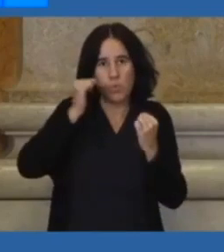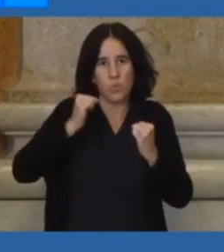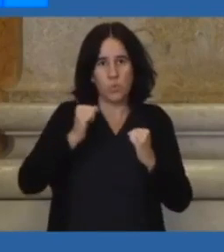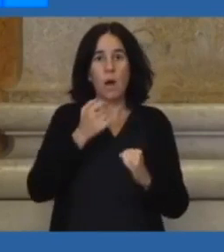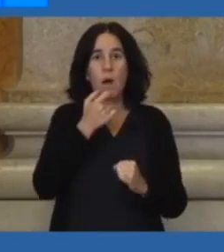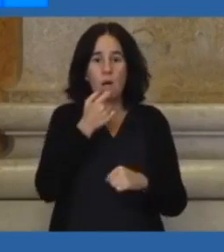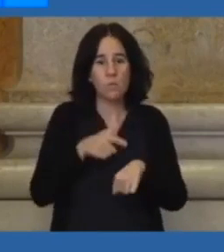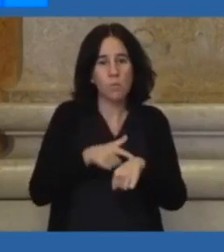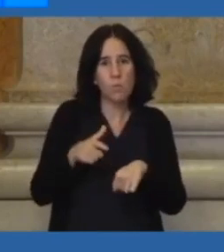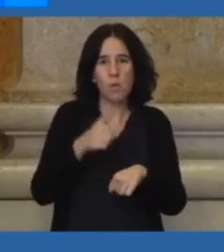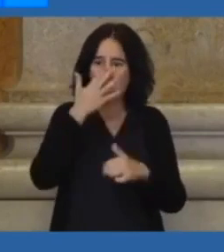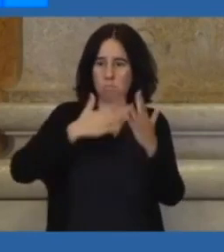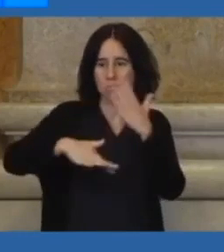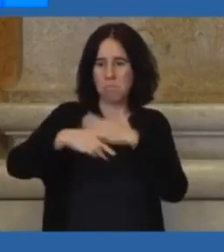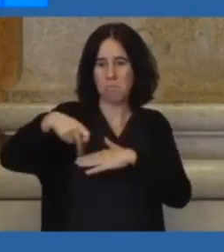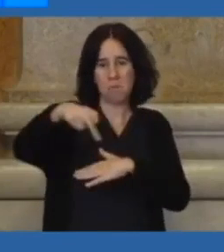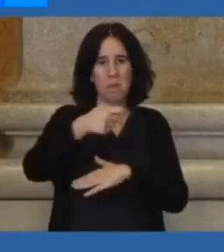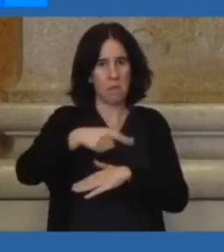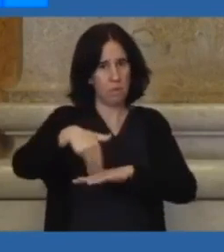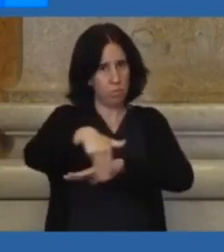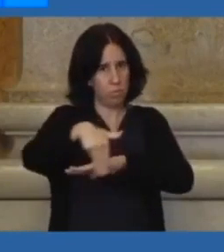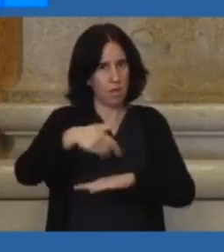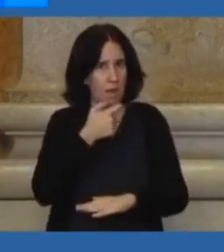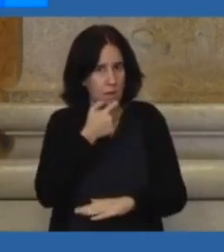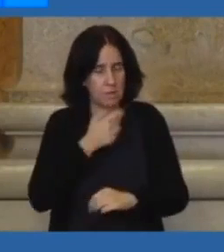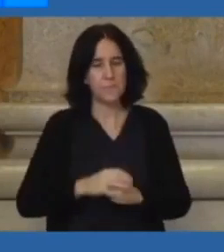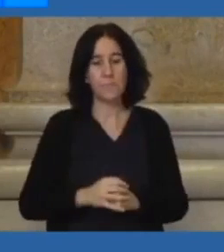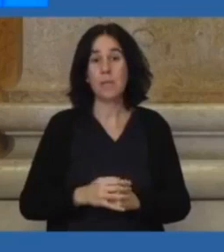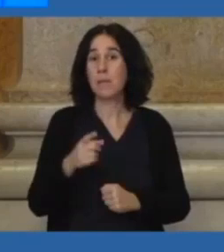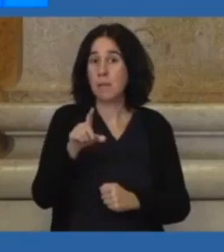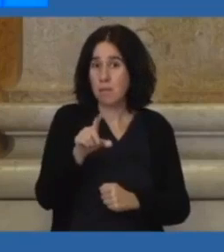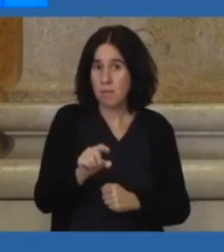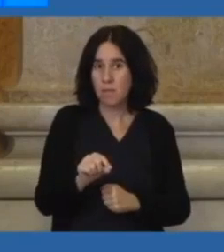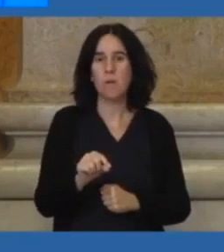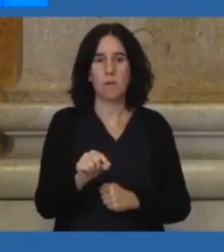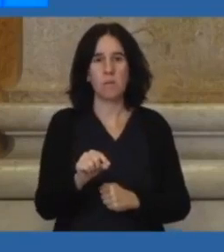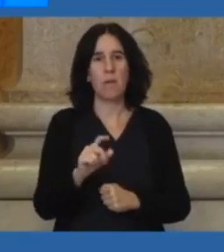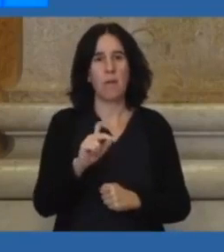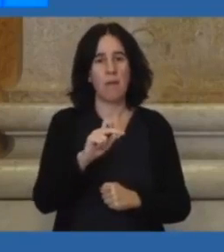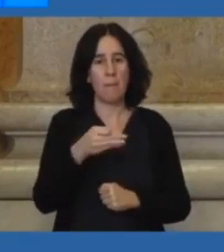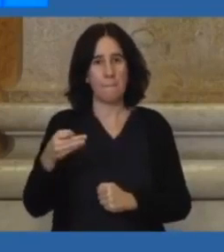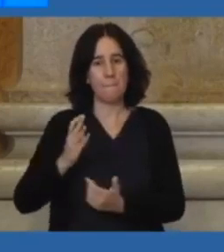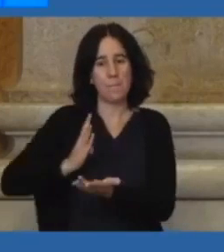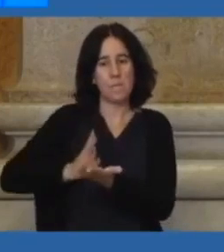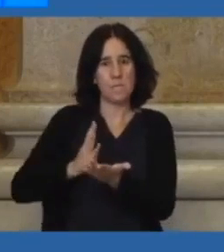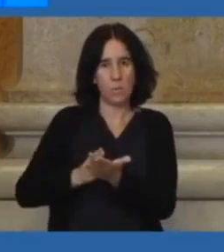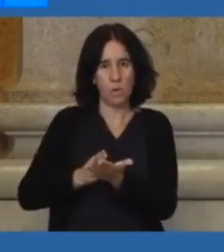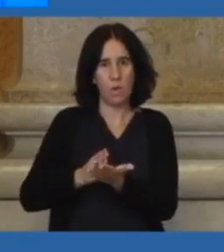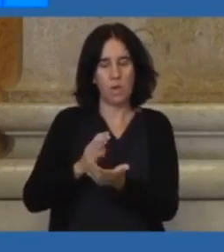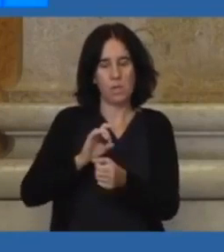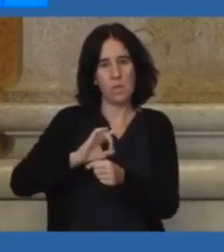nos momentos em que há mais pessoas na via pública, e também da utilização da aplicação Stay Away Covid